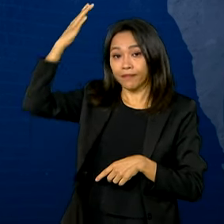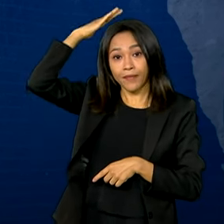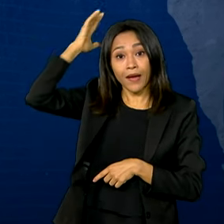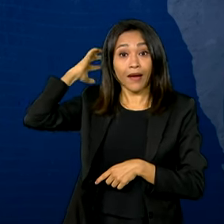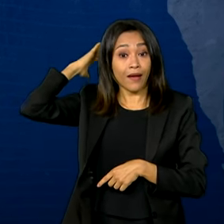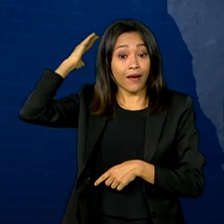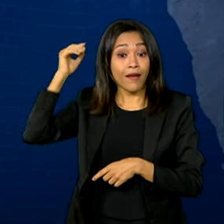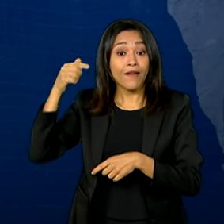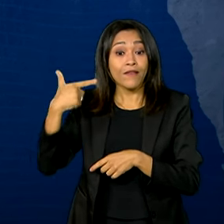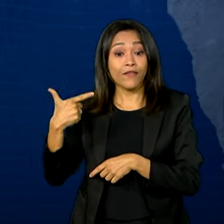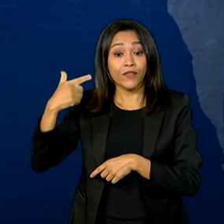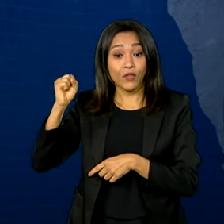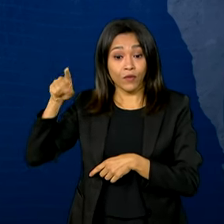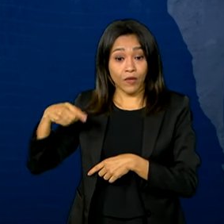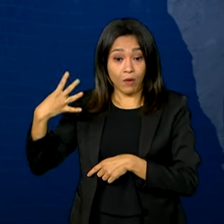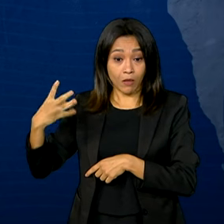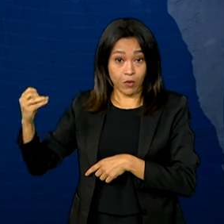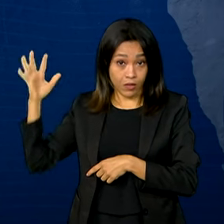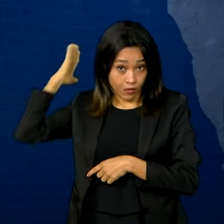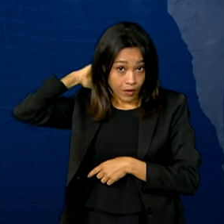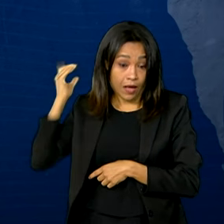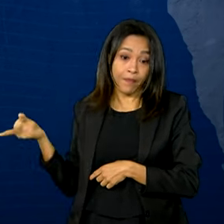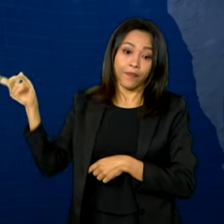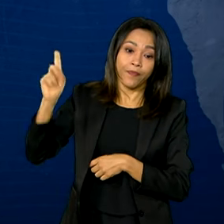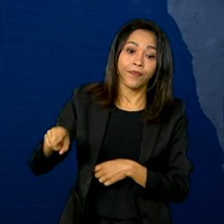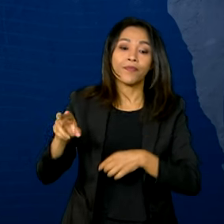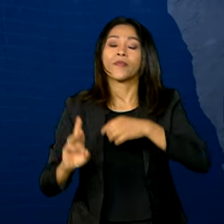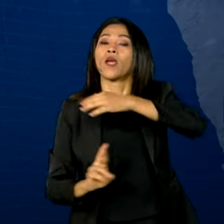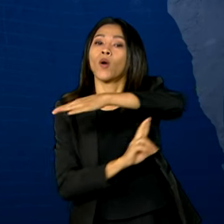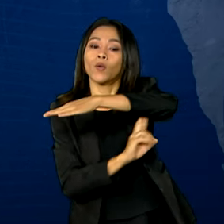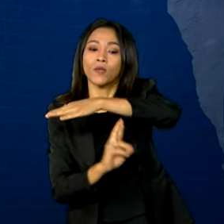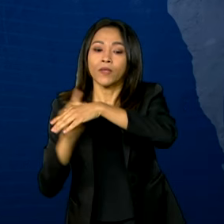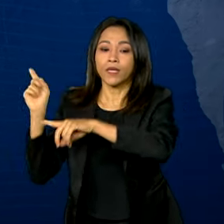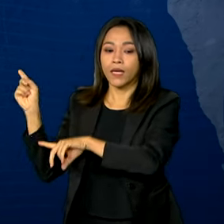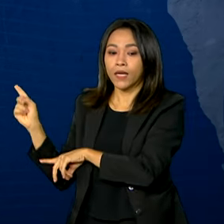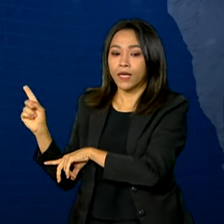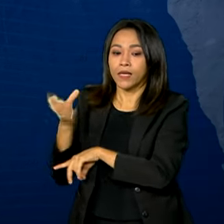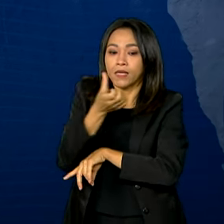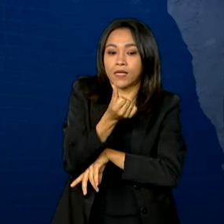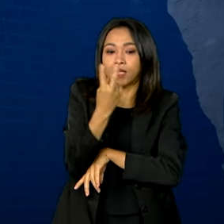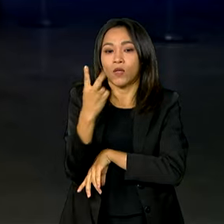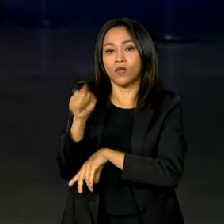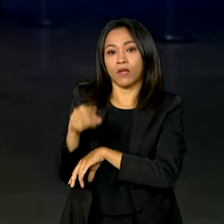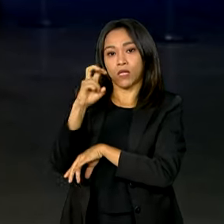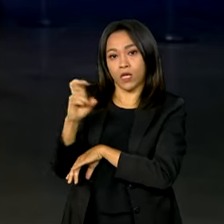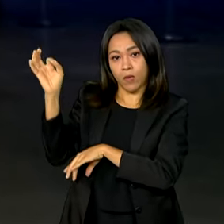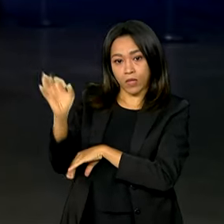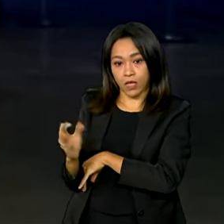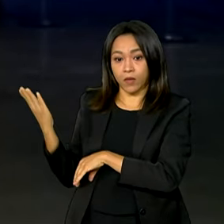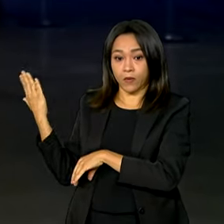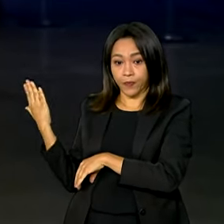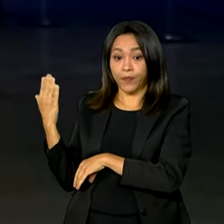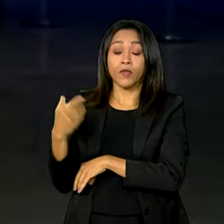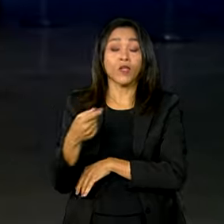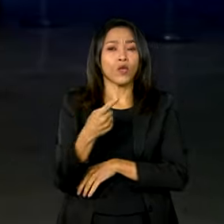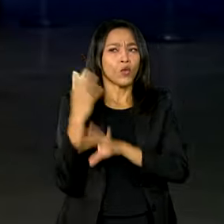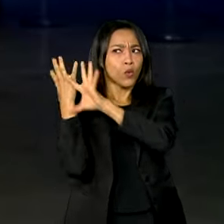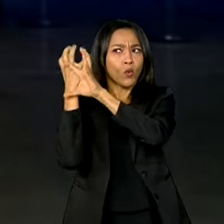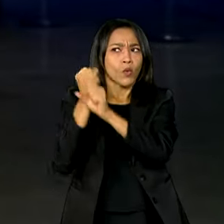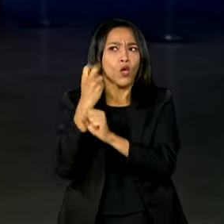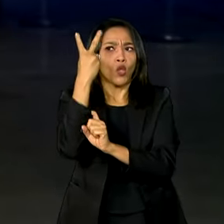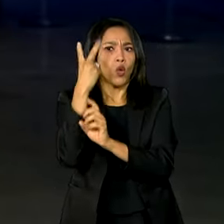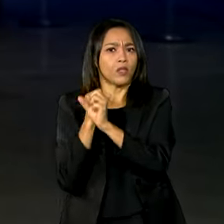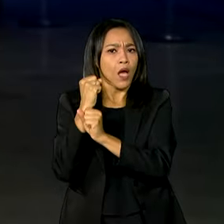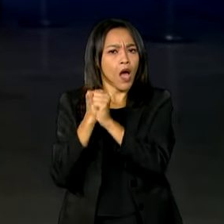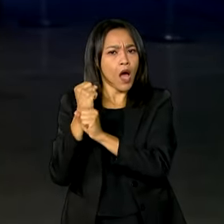28,4% e em Rondônia, 62,5%. Considerando os últimos dois anos,